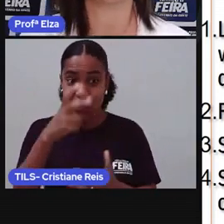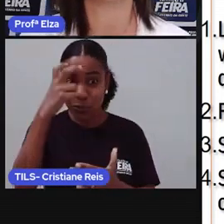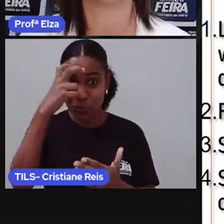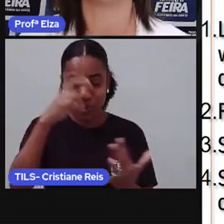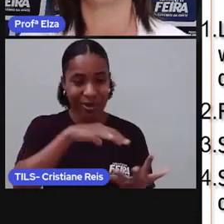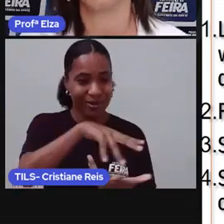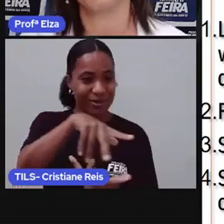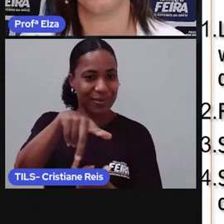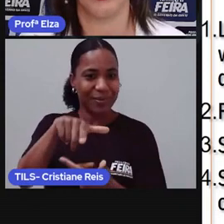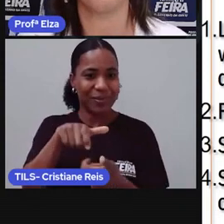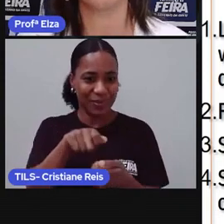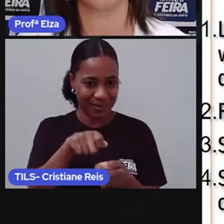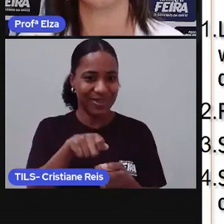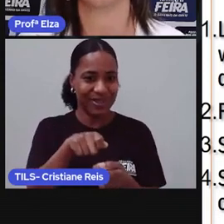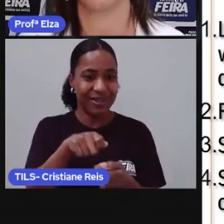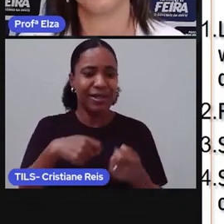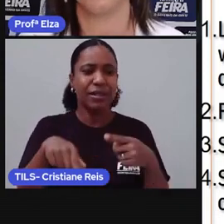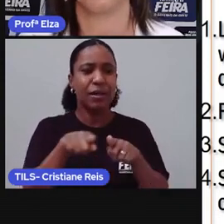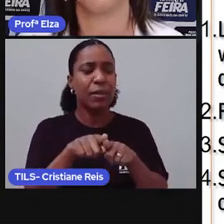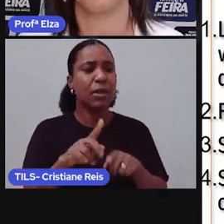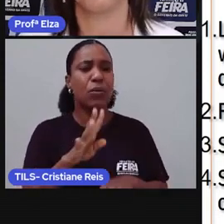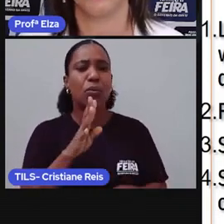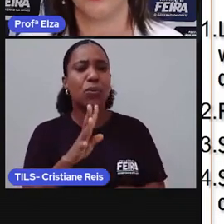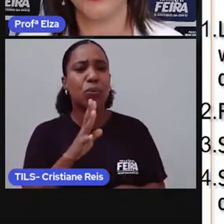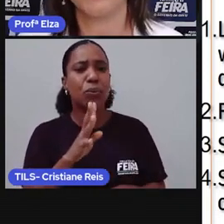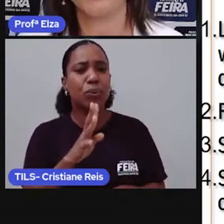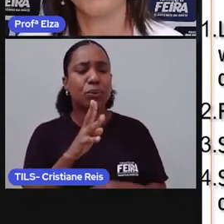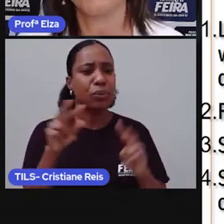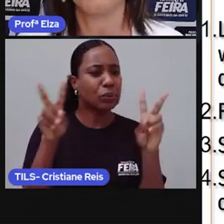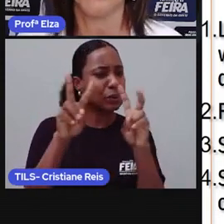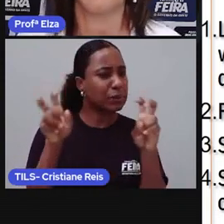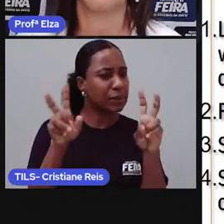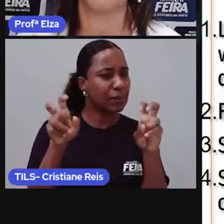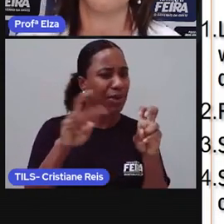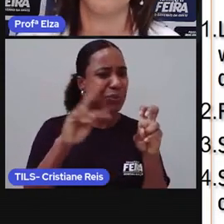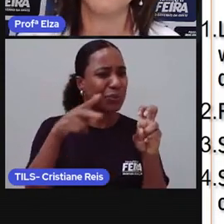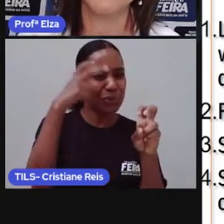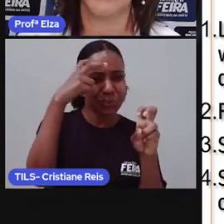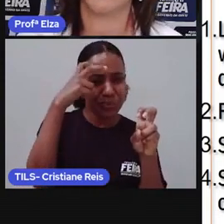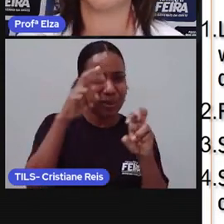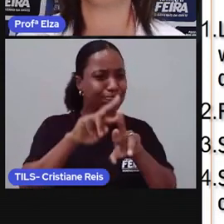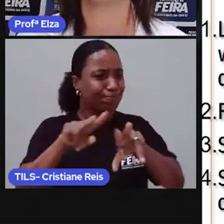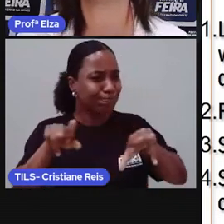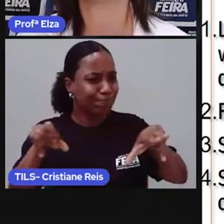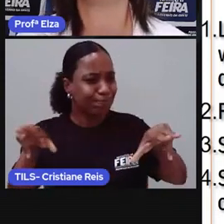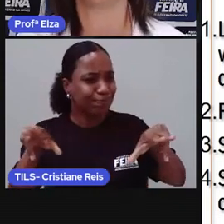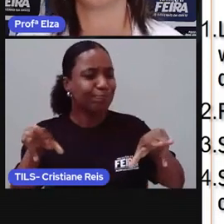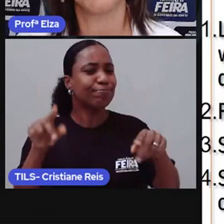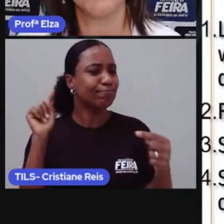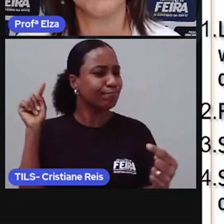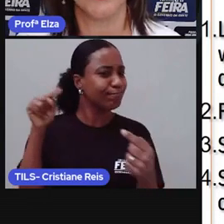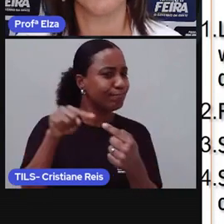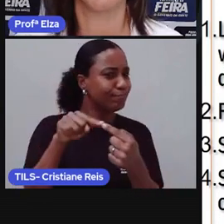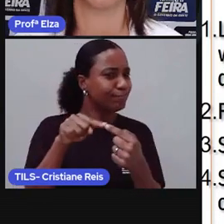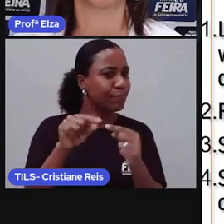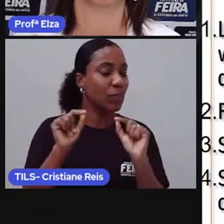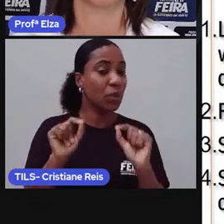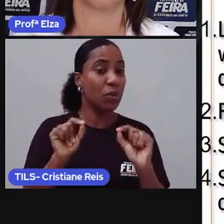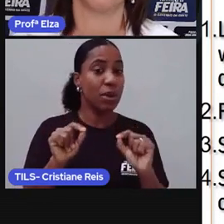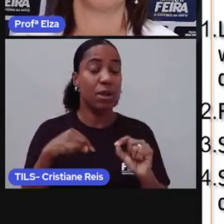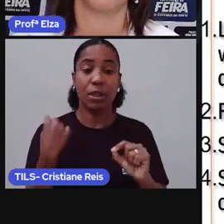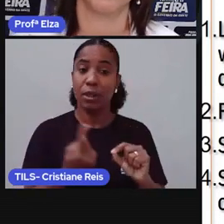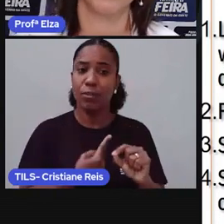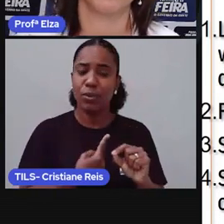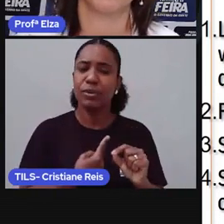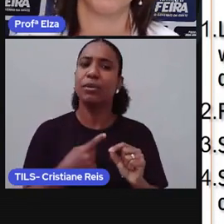Relacione também o título aos seus conhecimentos sobre o tema E depois, levante hipóteses sobre o